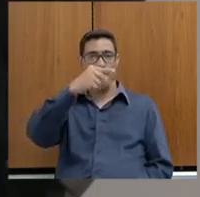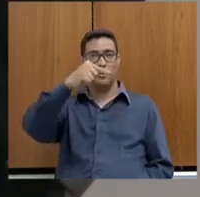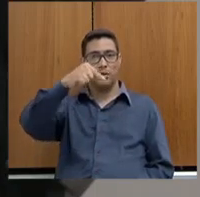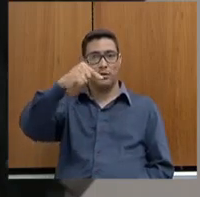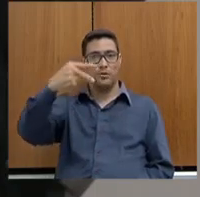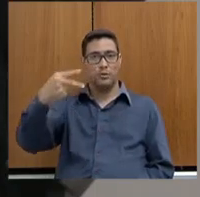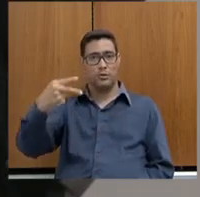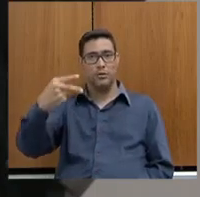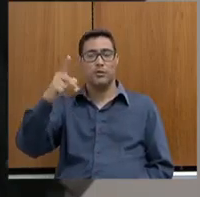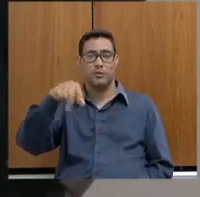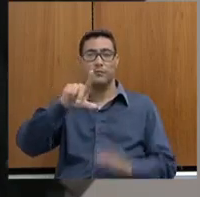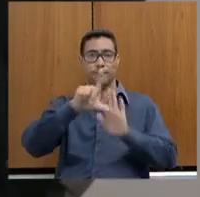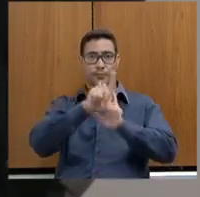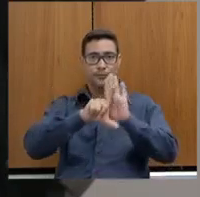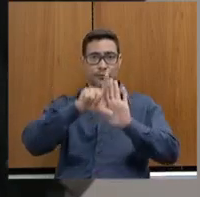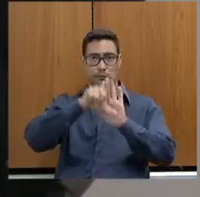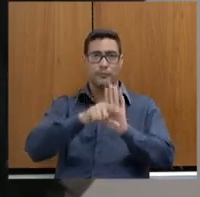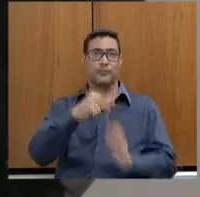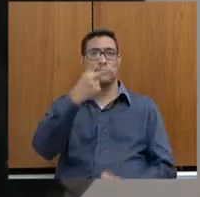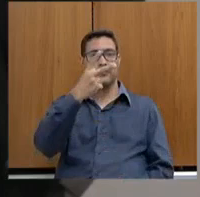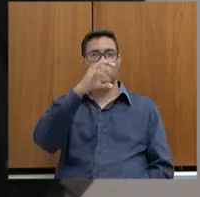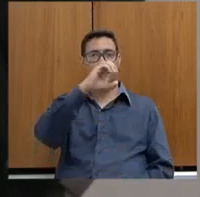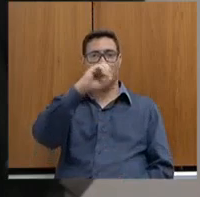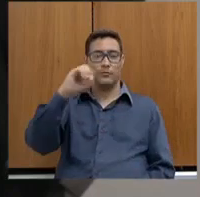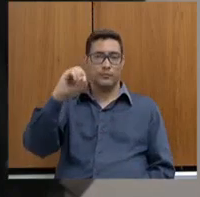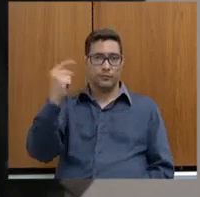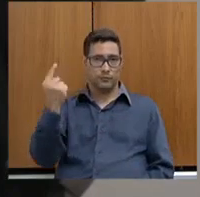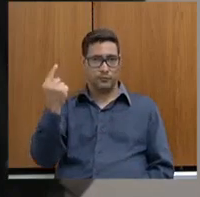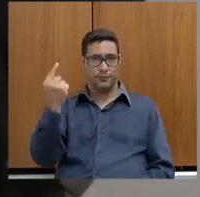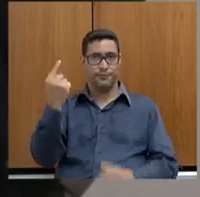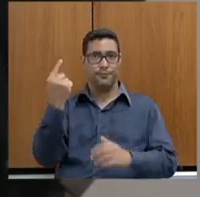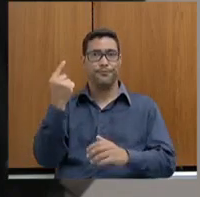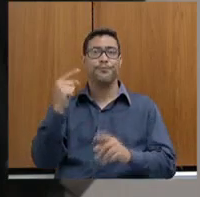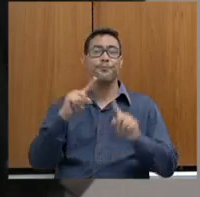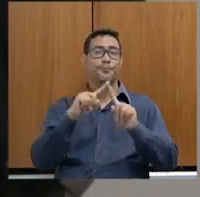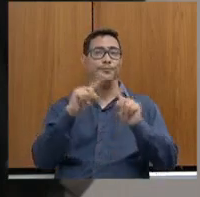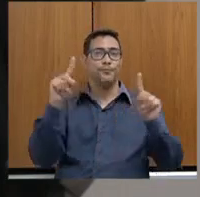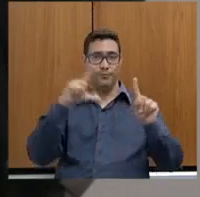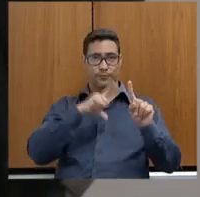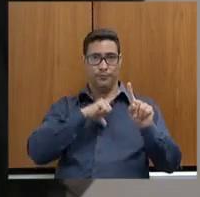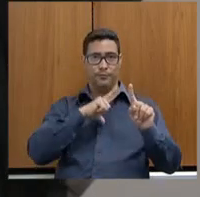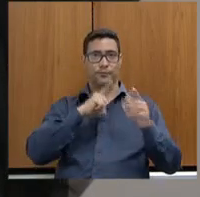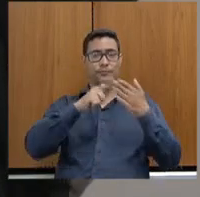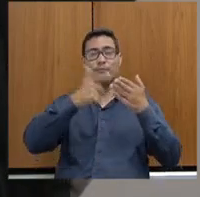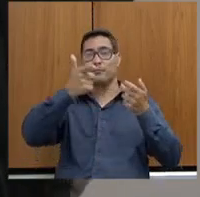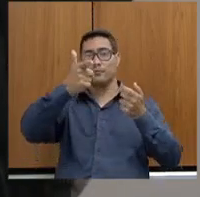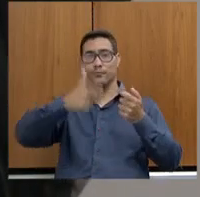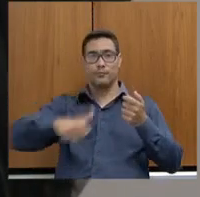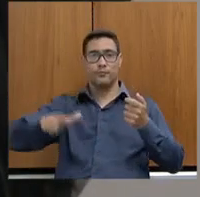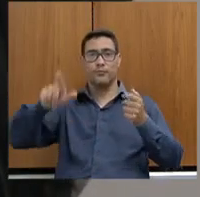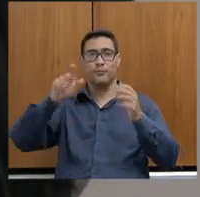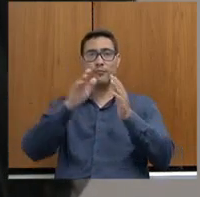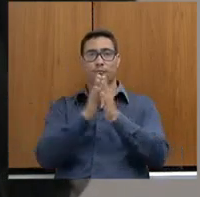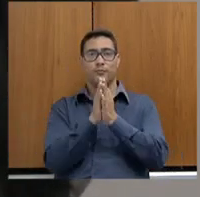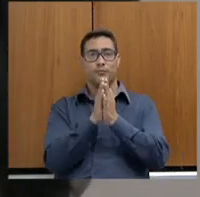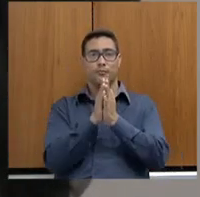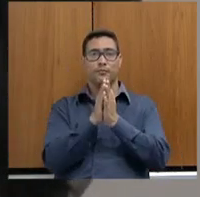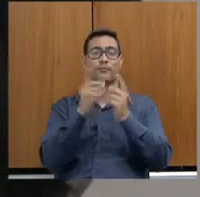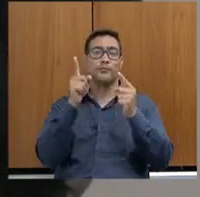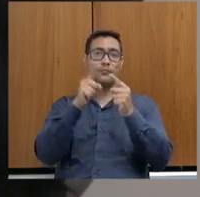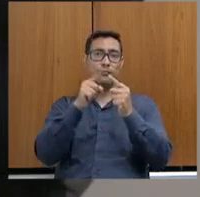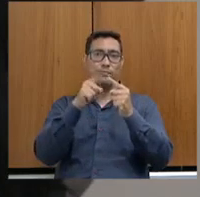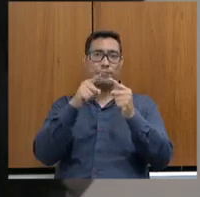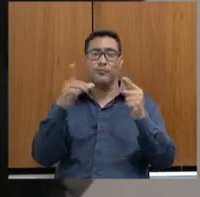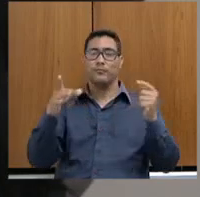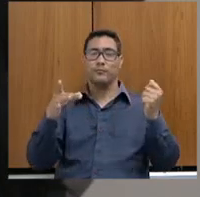que são legislações de 2001 ainda. Mas nós temos uma outra, que trata do equipamento